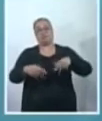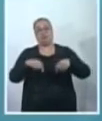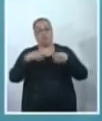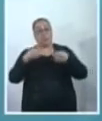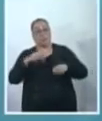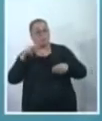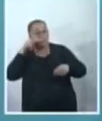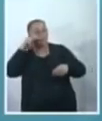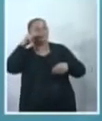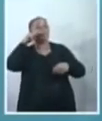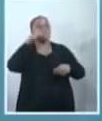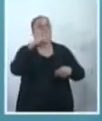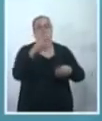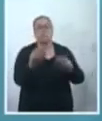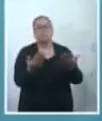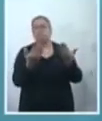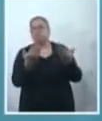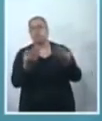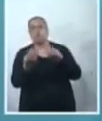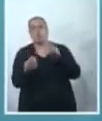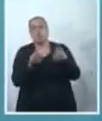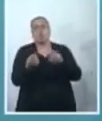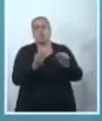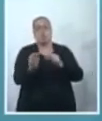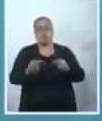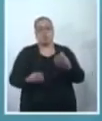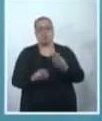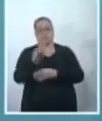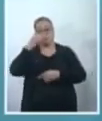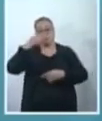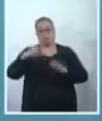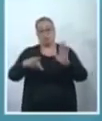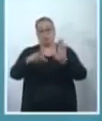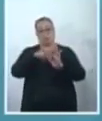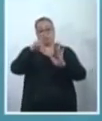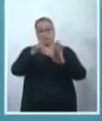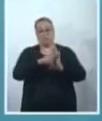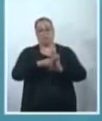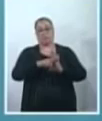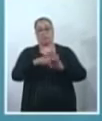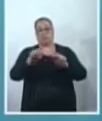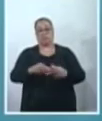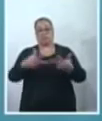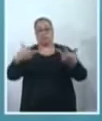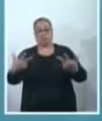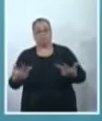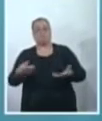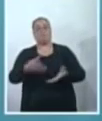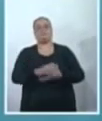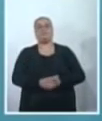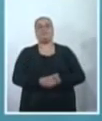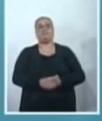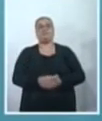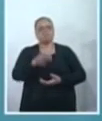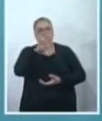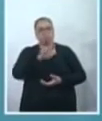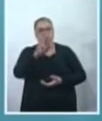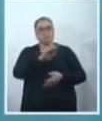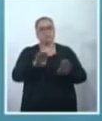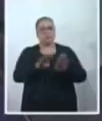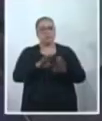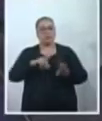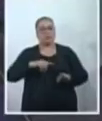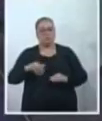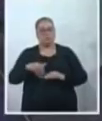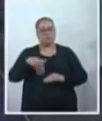problema e pensar como nós podemos criar políticas públicas que promovam a equidade. Uberlândia tem também um índice alto,